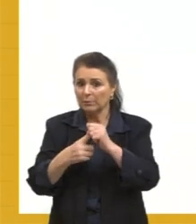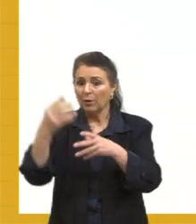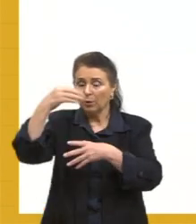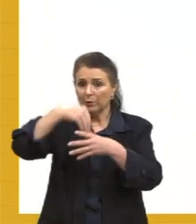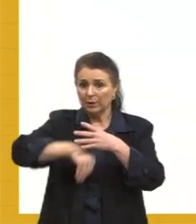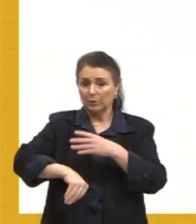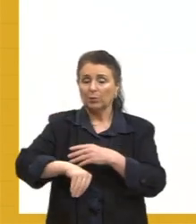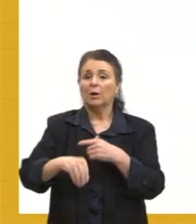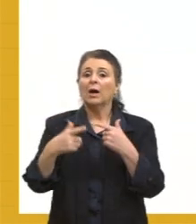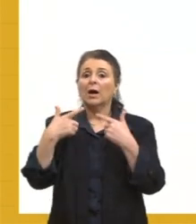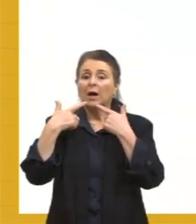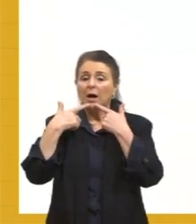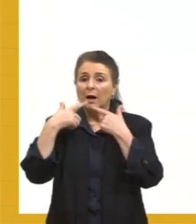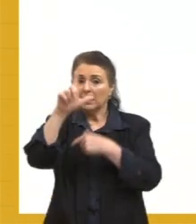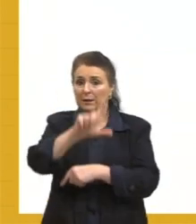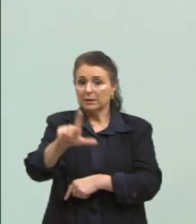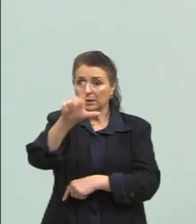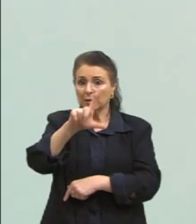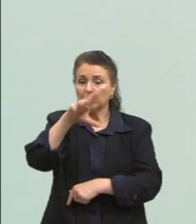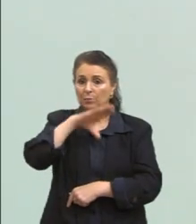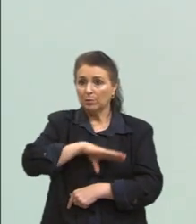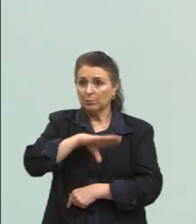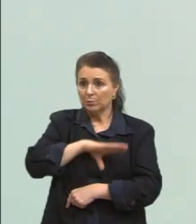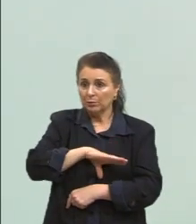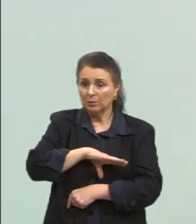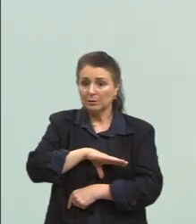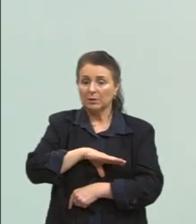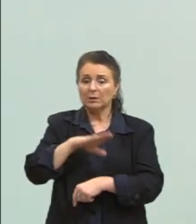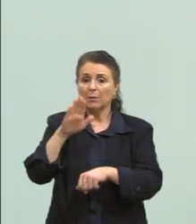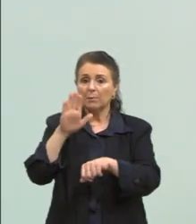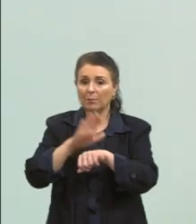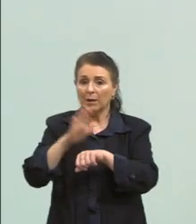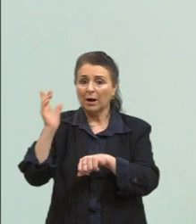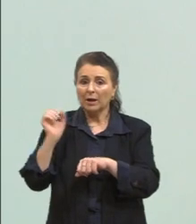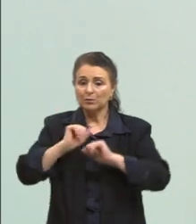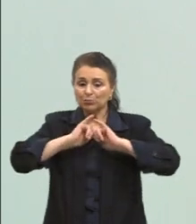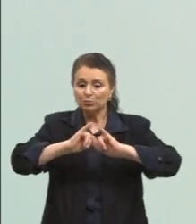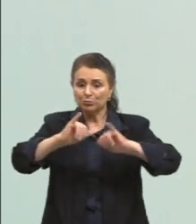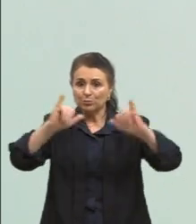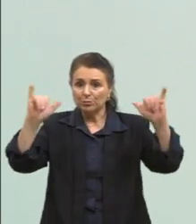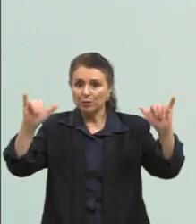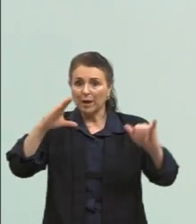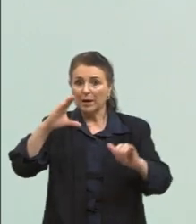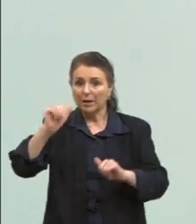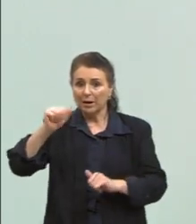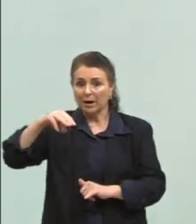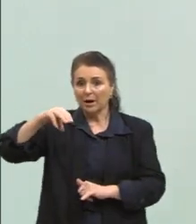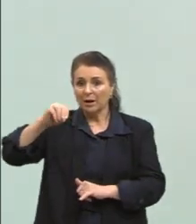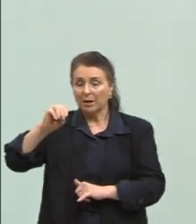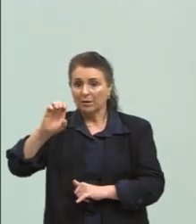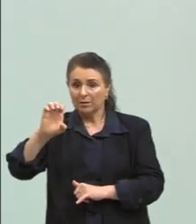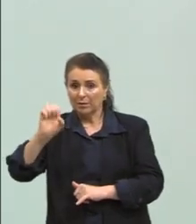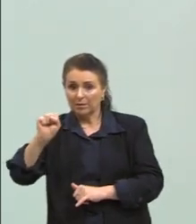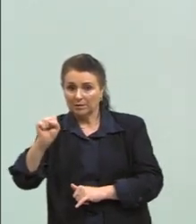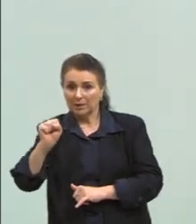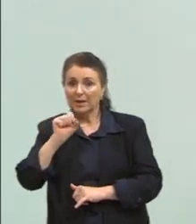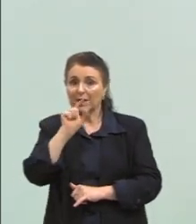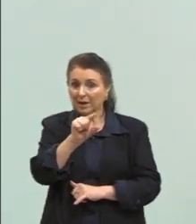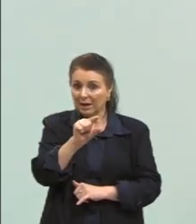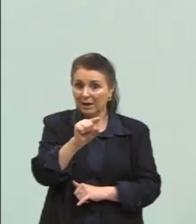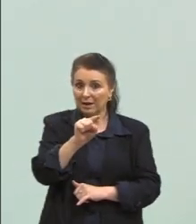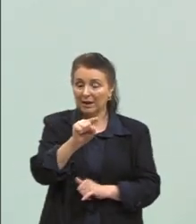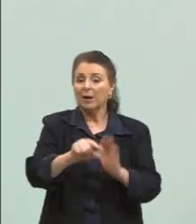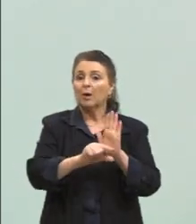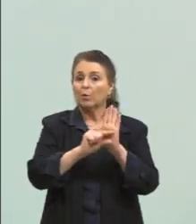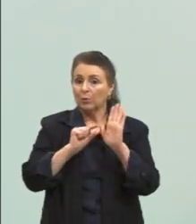portuguesa, é o mais enaltecido, né? Da língua mais difundida é Camões. Ele é o autor mais conhecido de